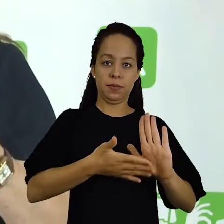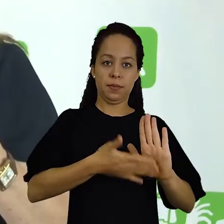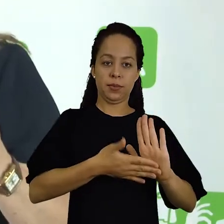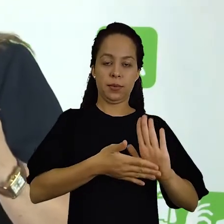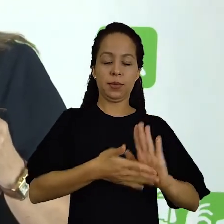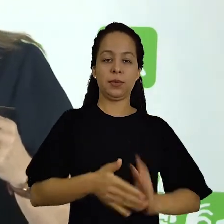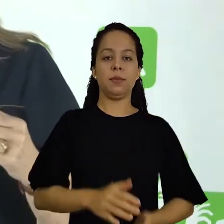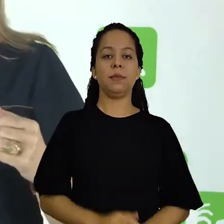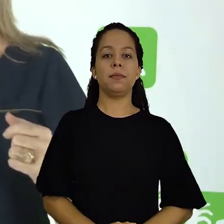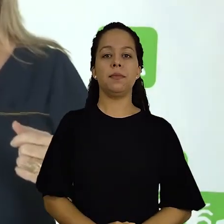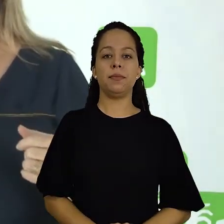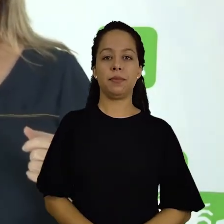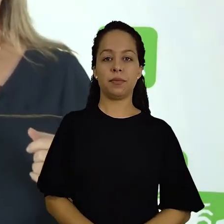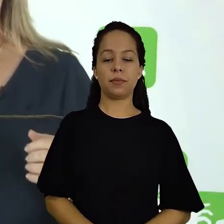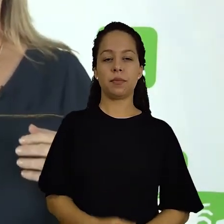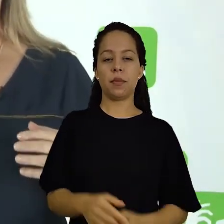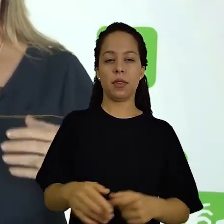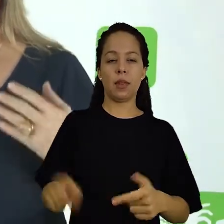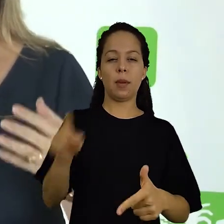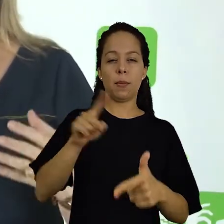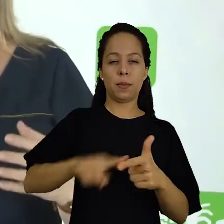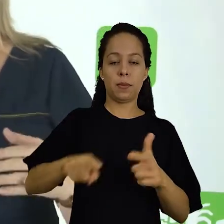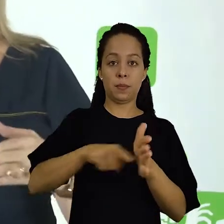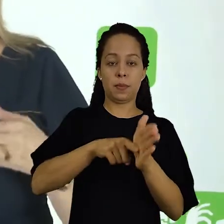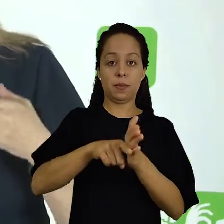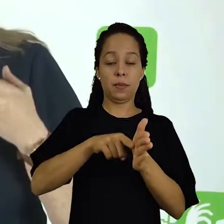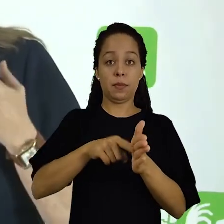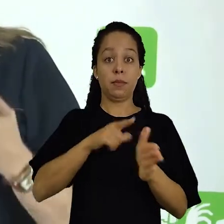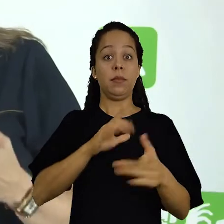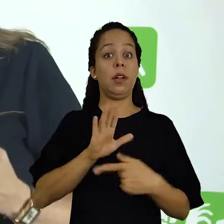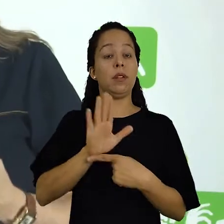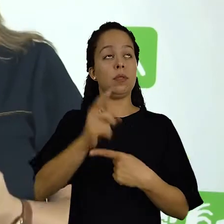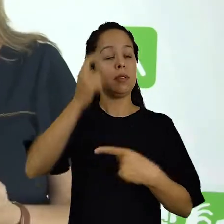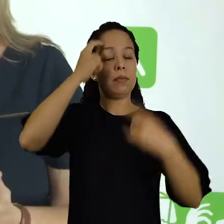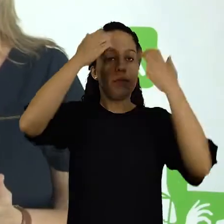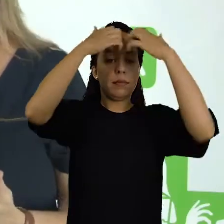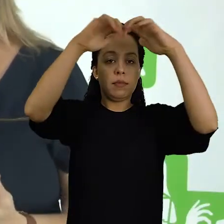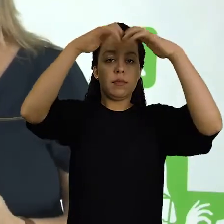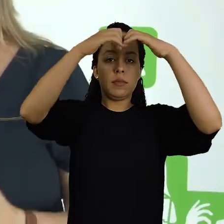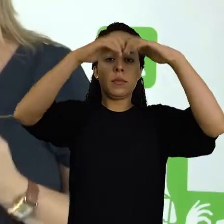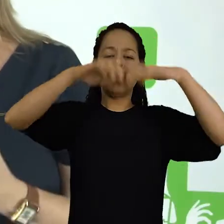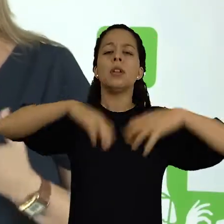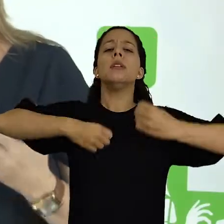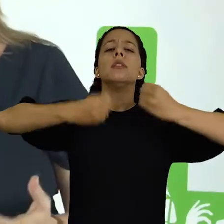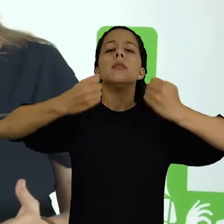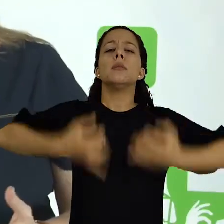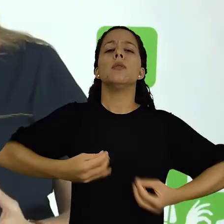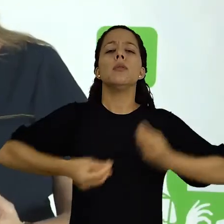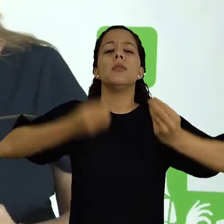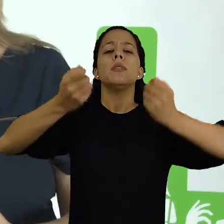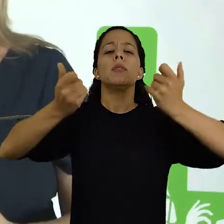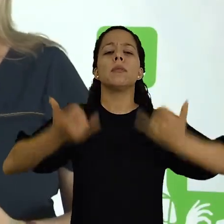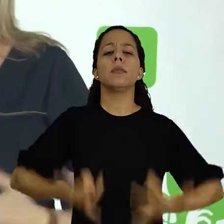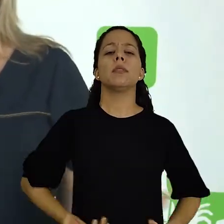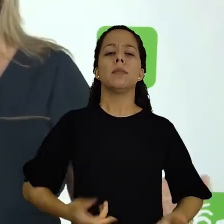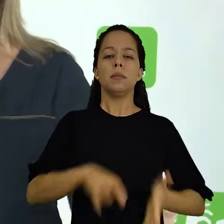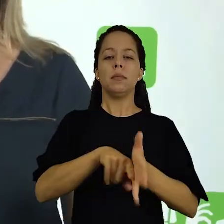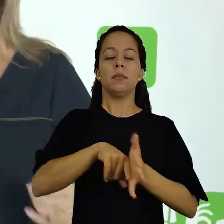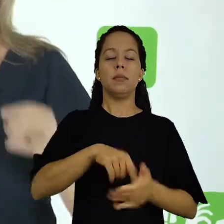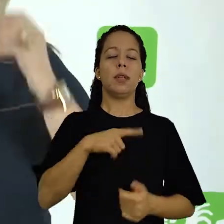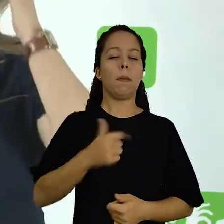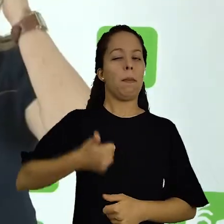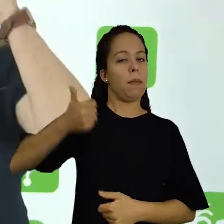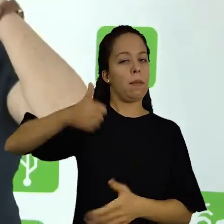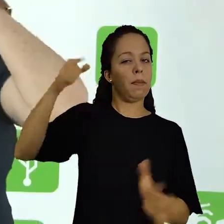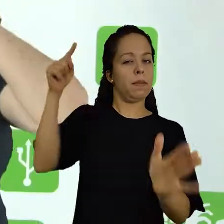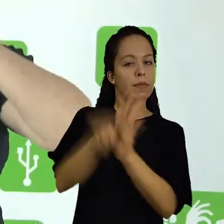proposto e que vão te ajudar na elaboração da justificativa da sua pesquisa. Então vamos